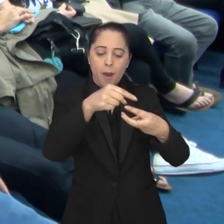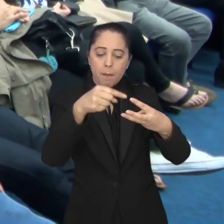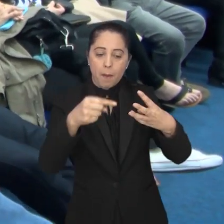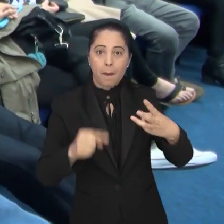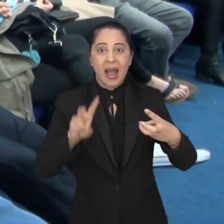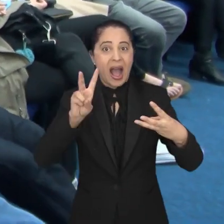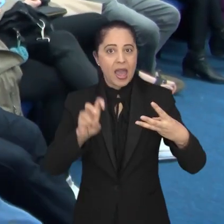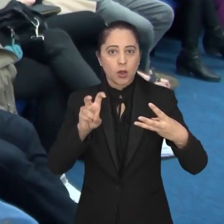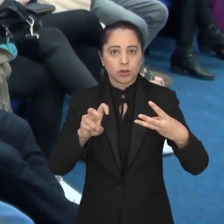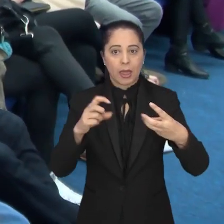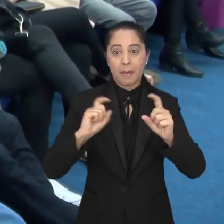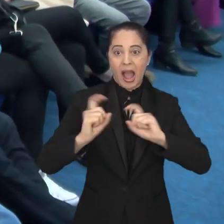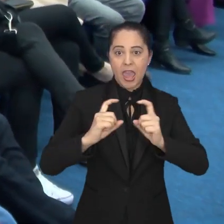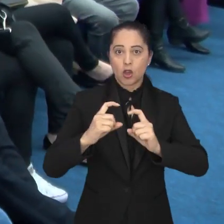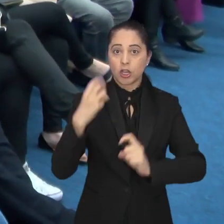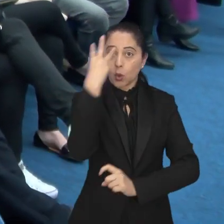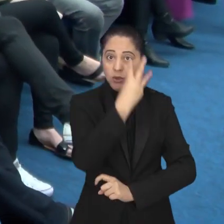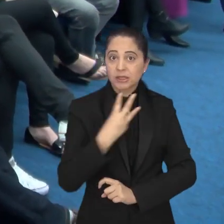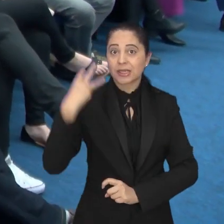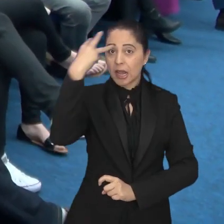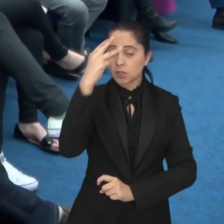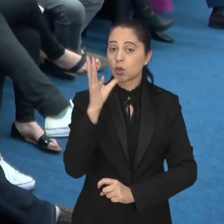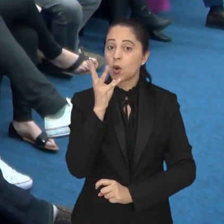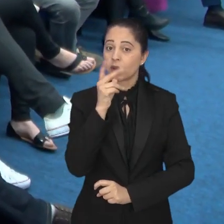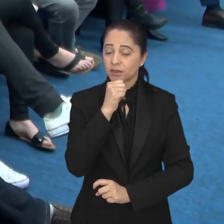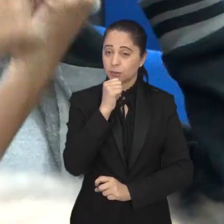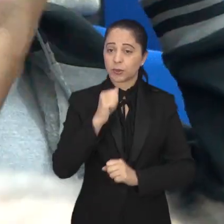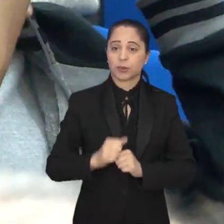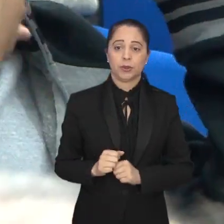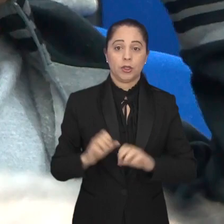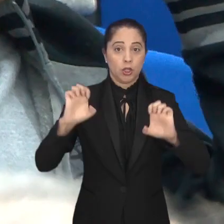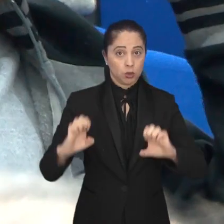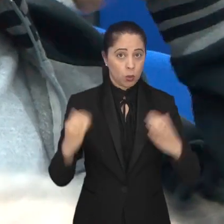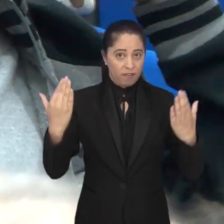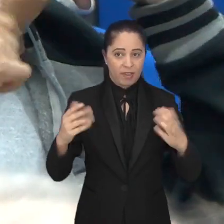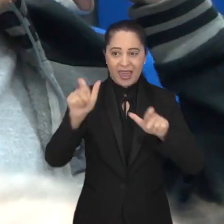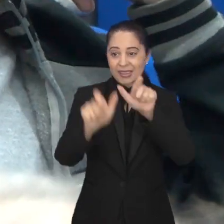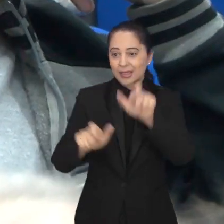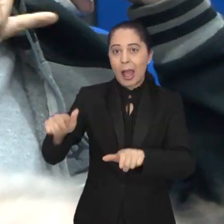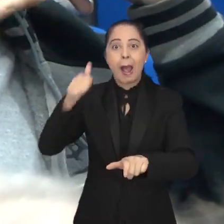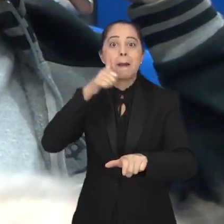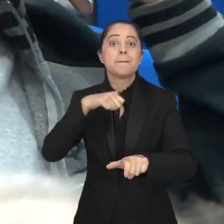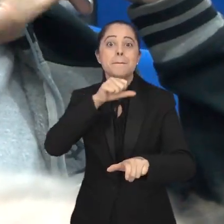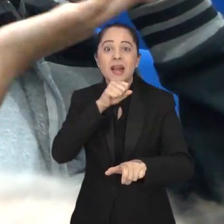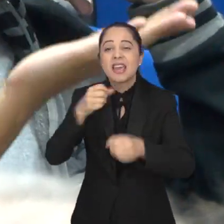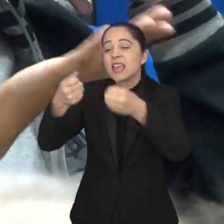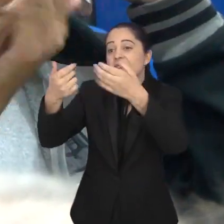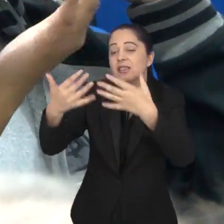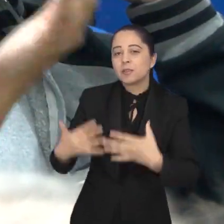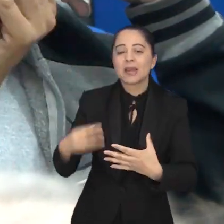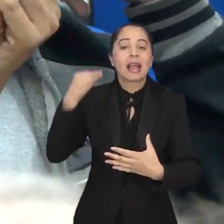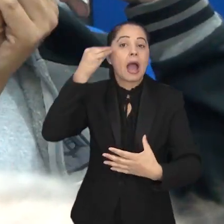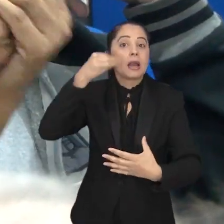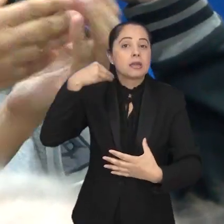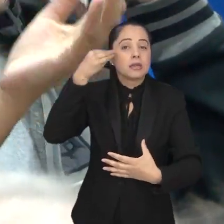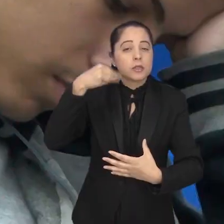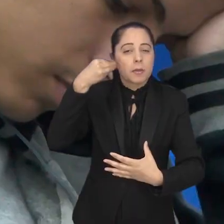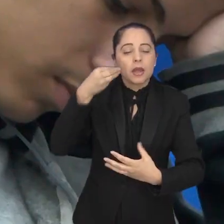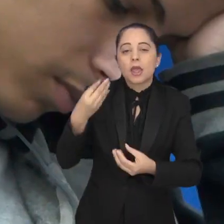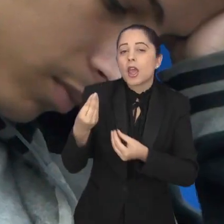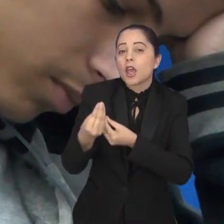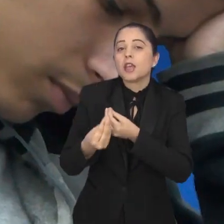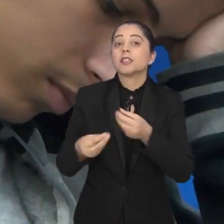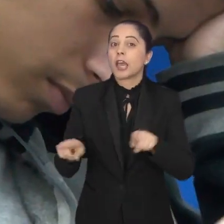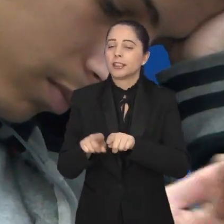reunião que durou cerca de três horas no auditório Mário Covas. Durante o evento, mães de filhos autistas compartilharam um